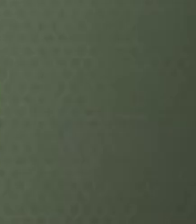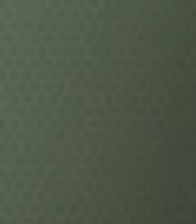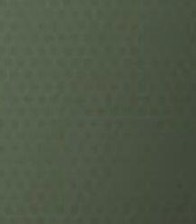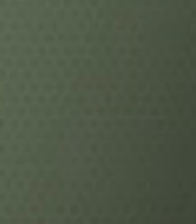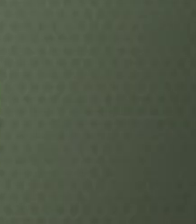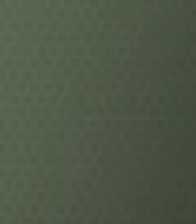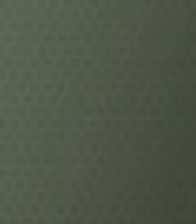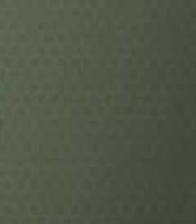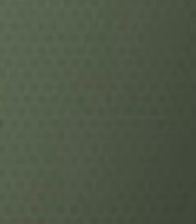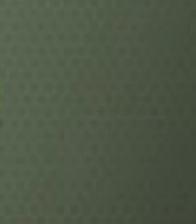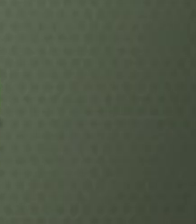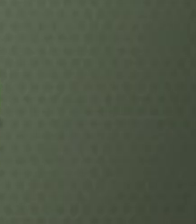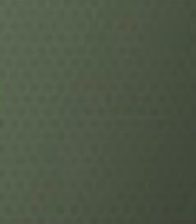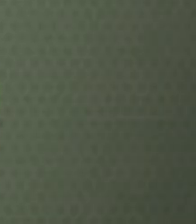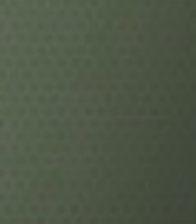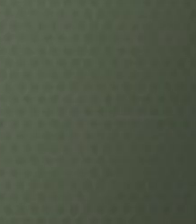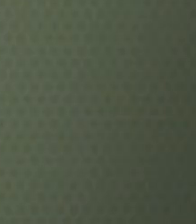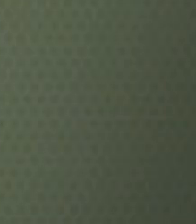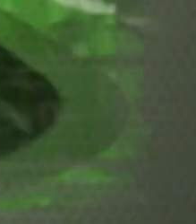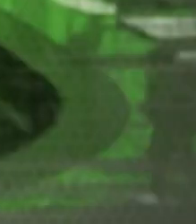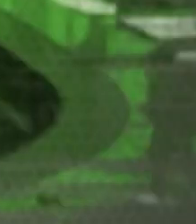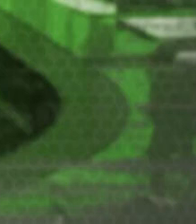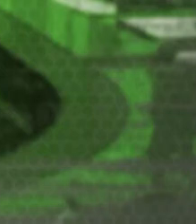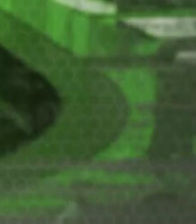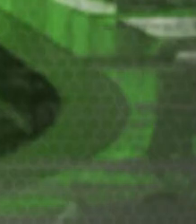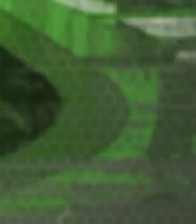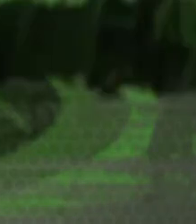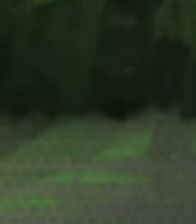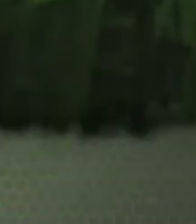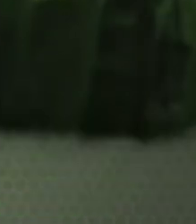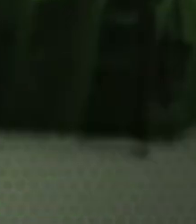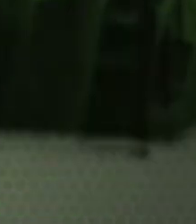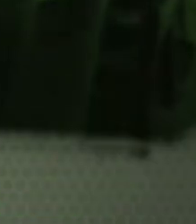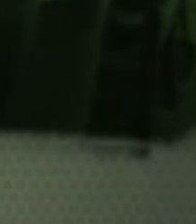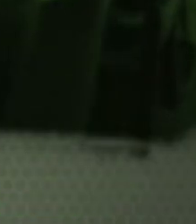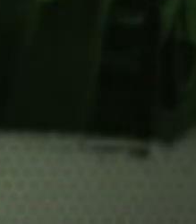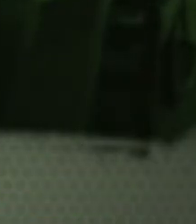e aí e